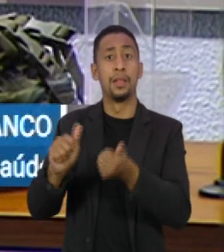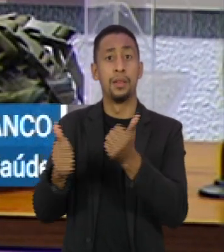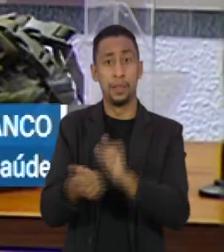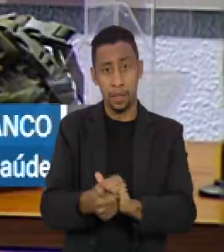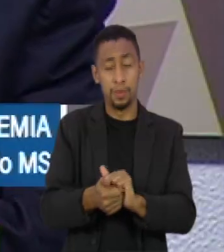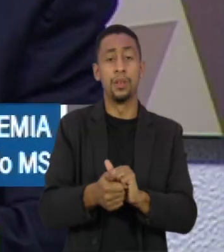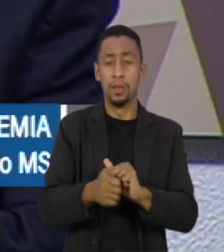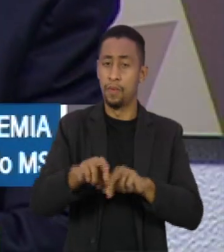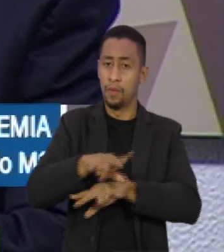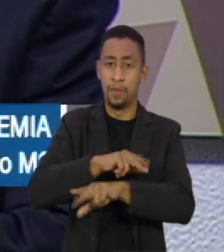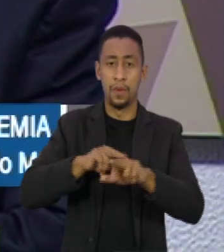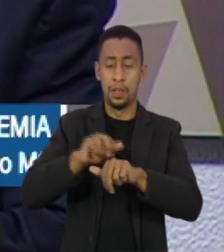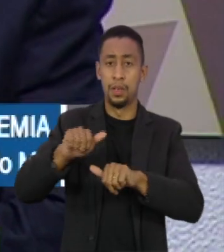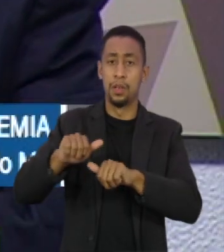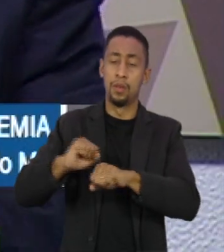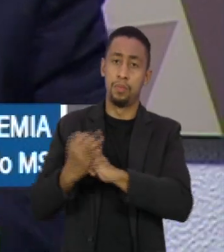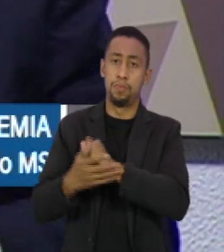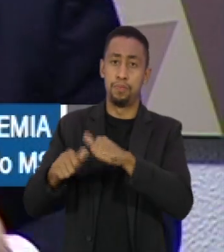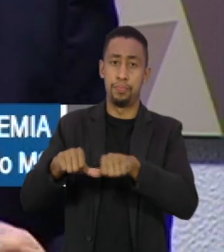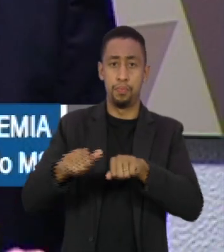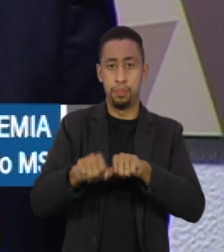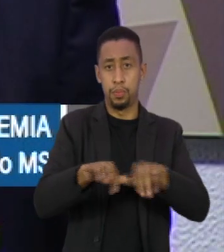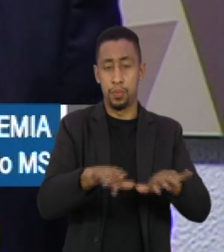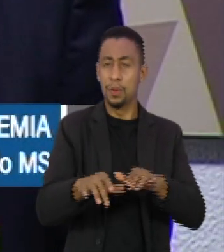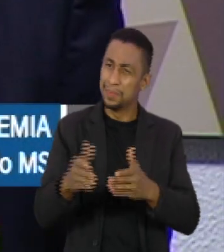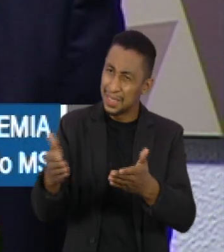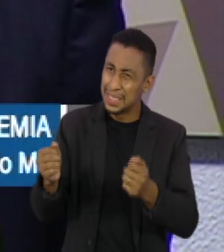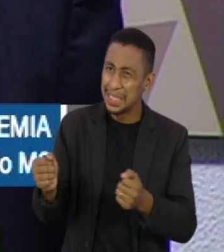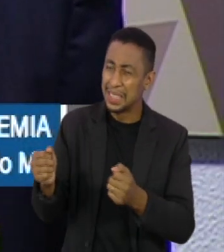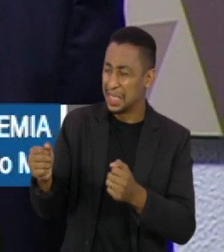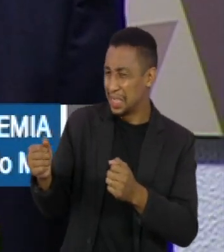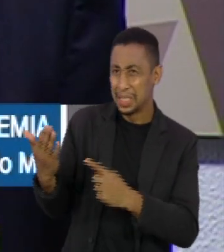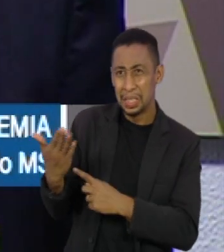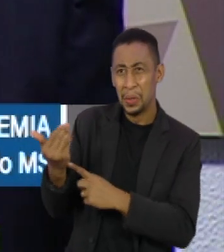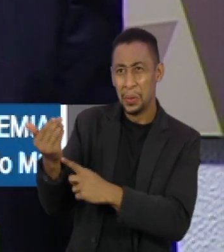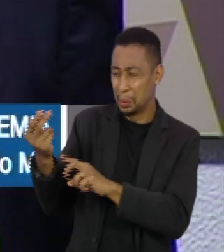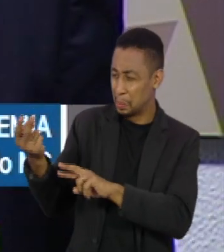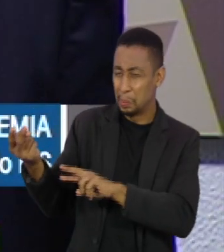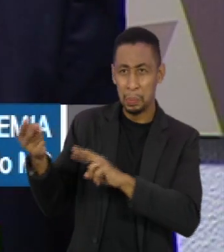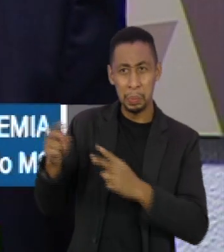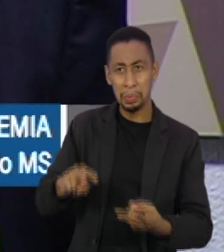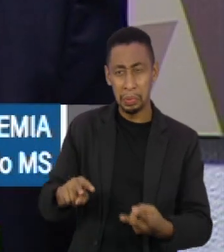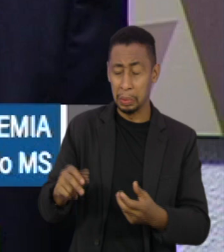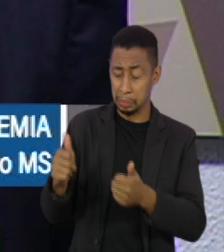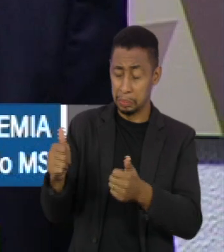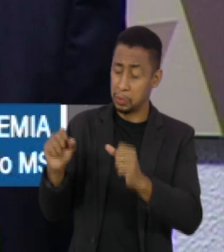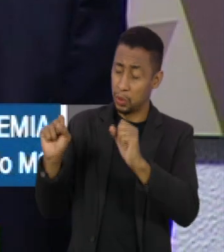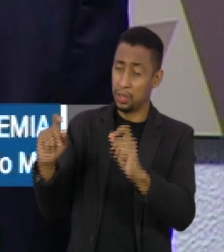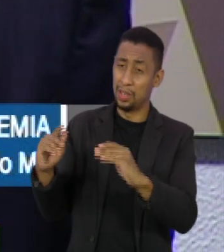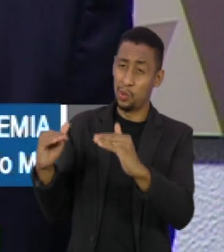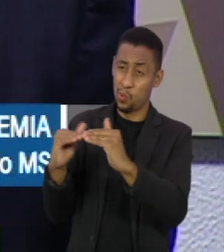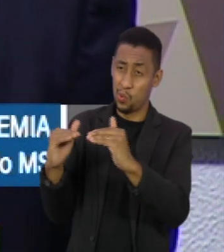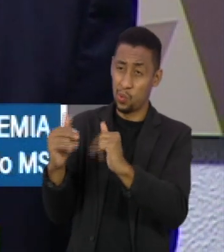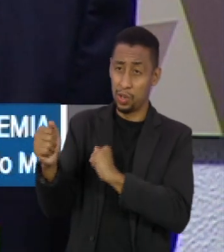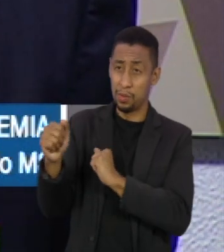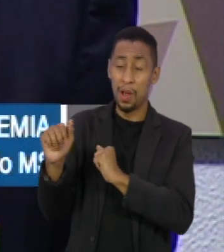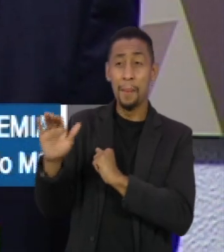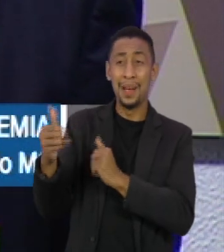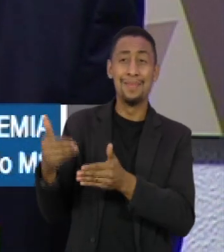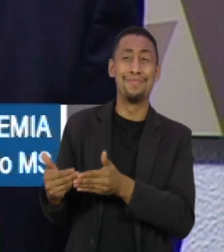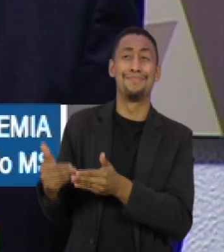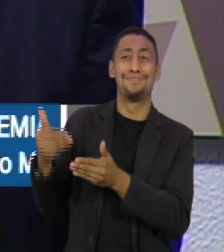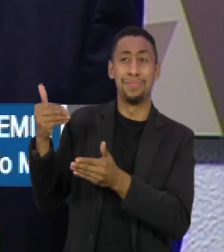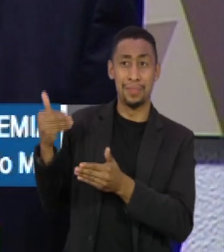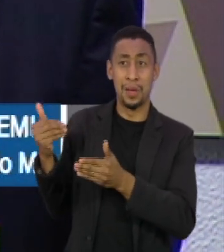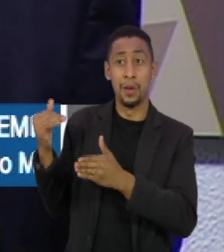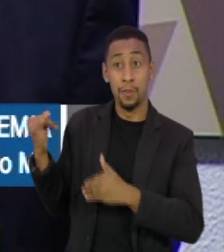a novas variantes. O argumento da transferência de tecnologia, ótimo, concordo. Mas naquele momento era muito importante.